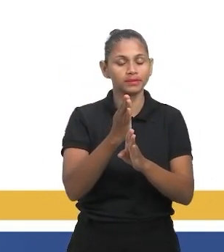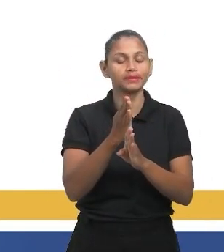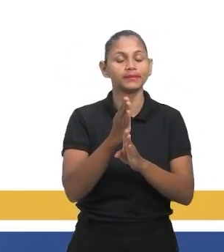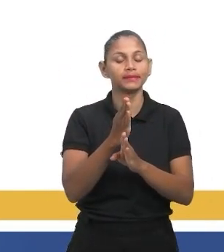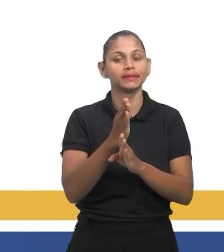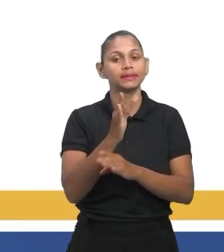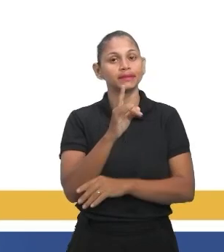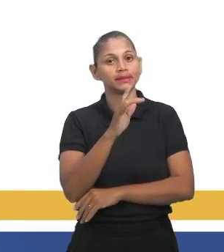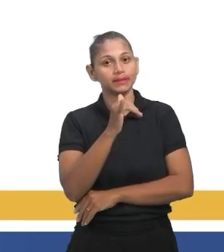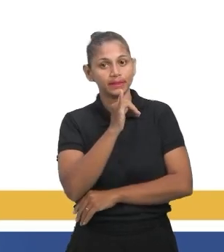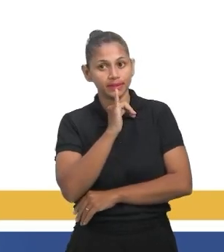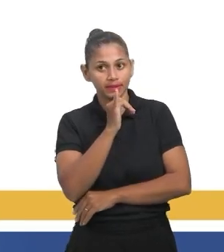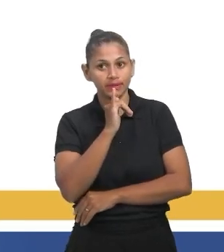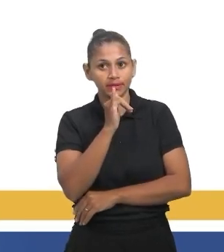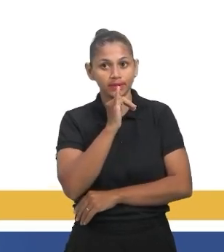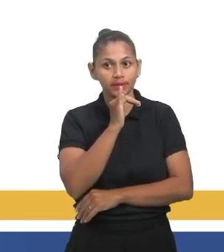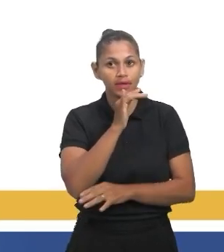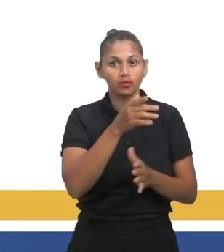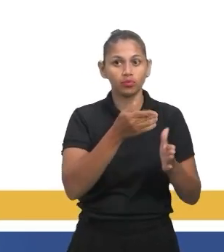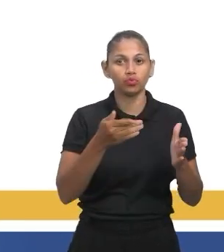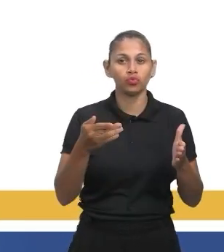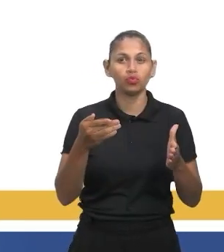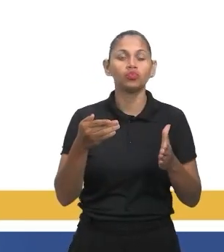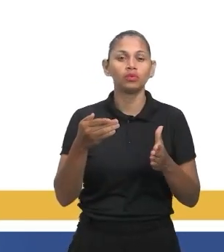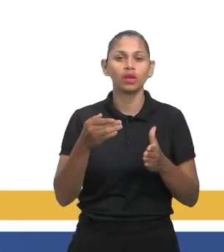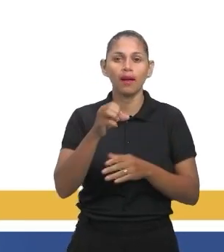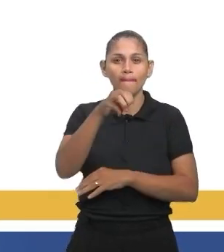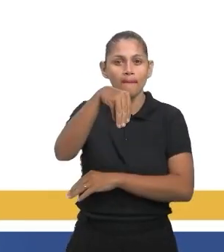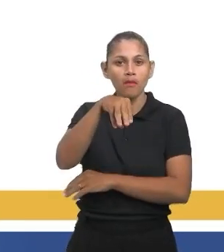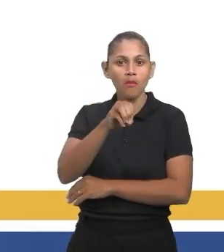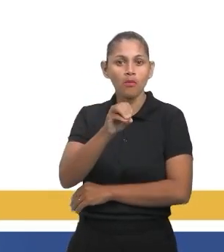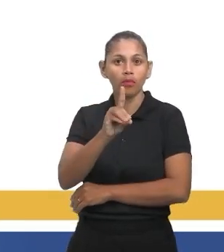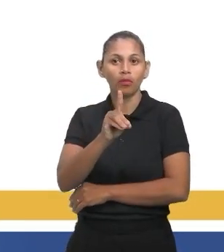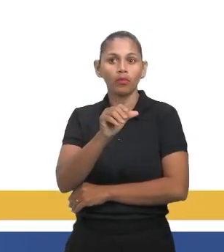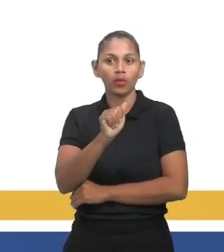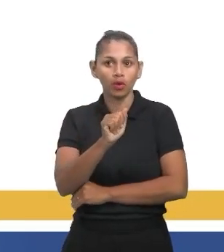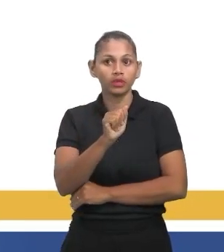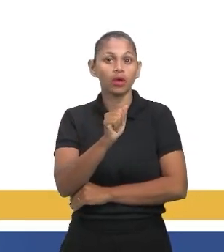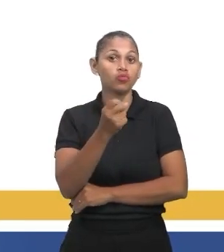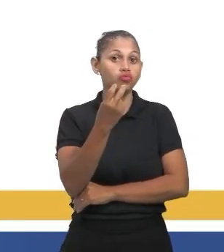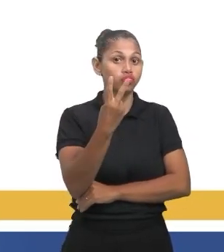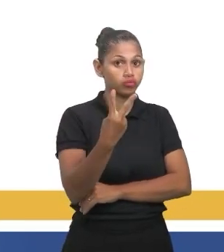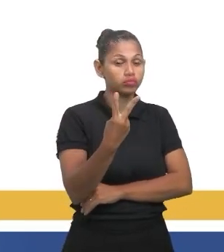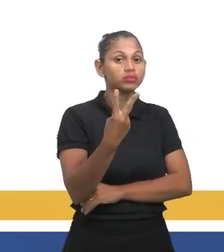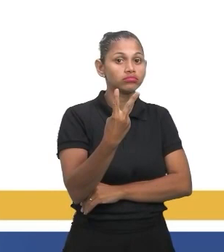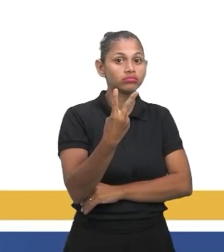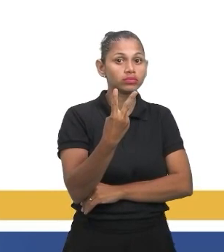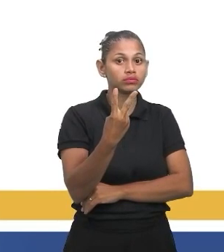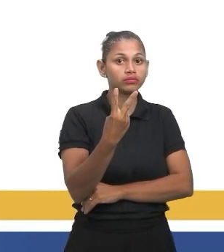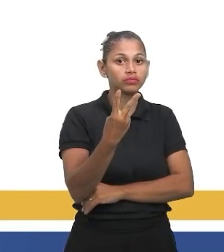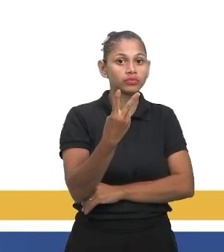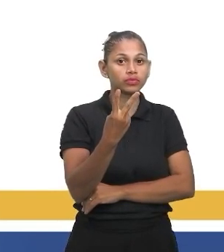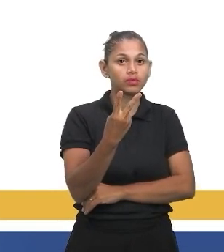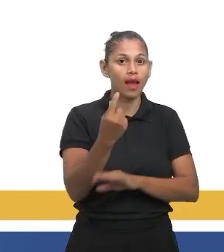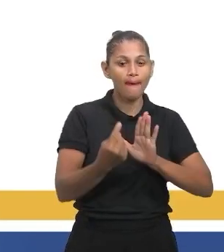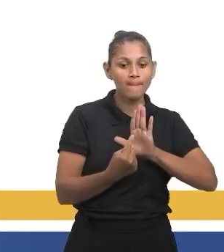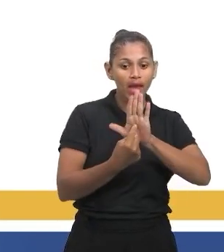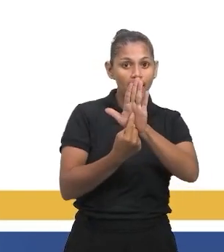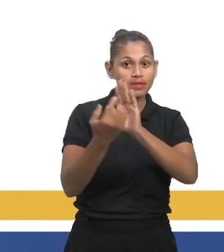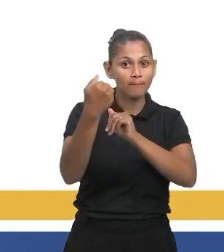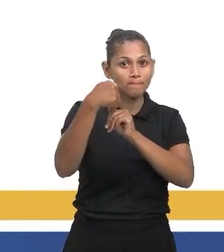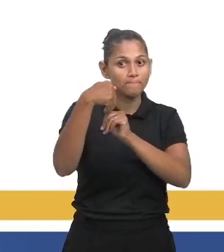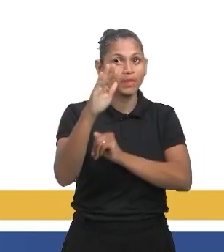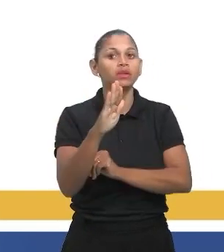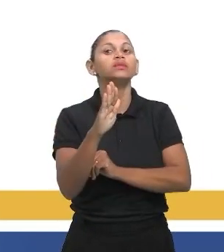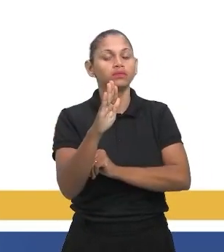números, o número que está na moda é o 2. Ele até está falando aqui. Estou na moda, né? A média é a razão, ou seja, é a